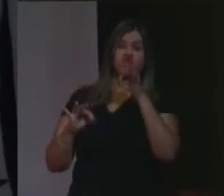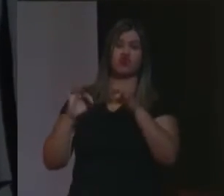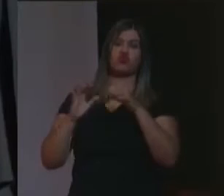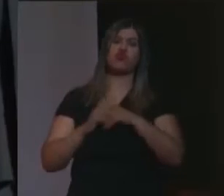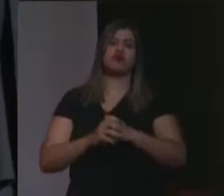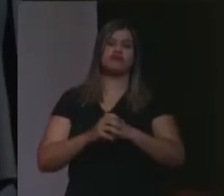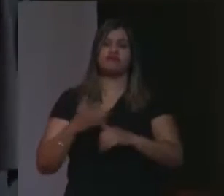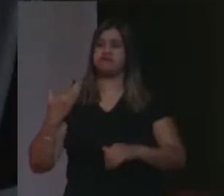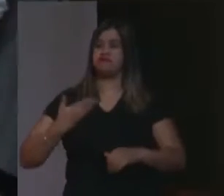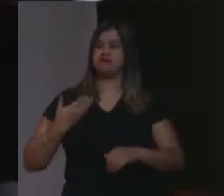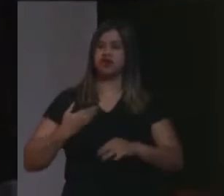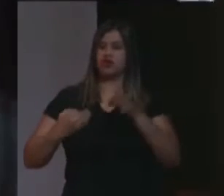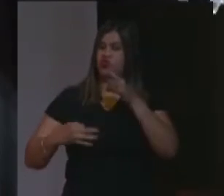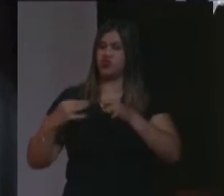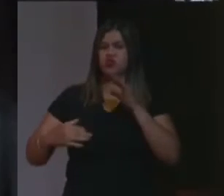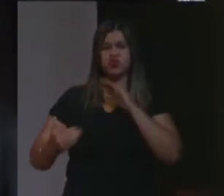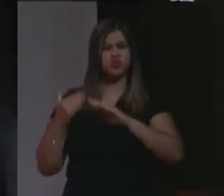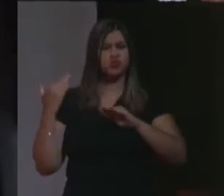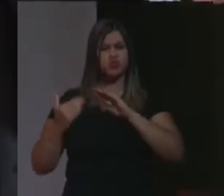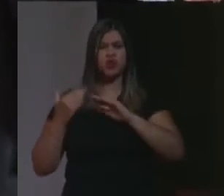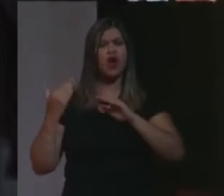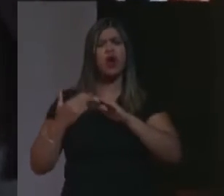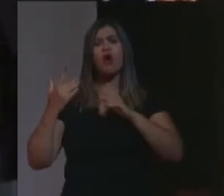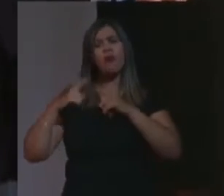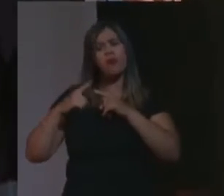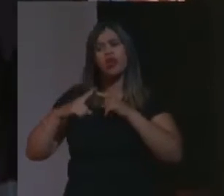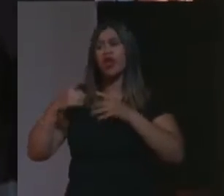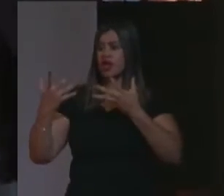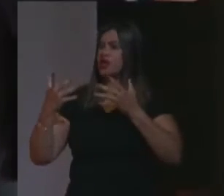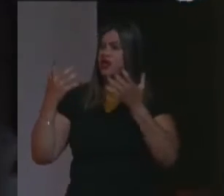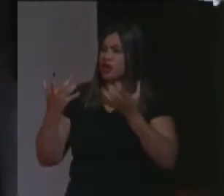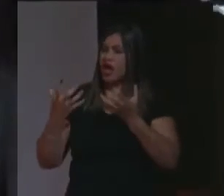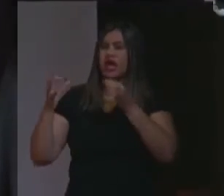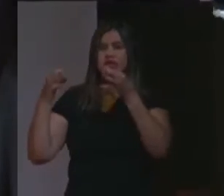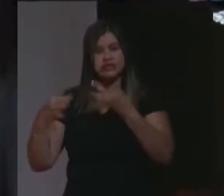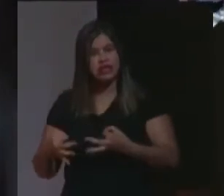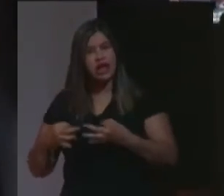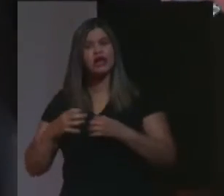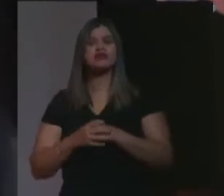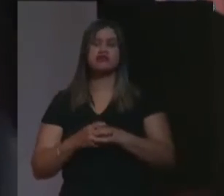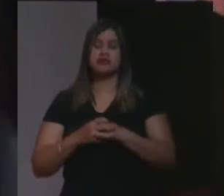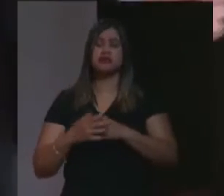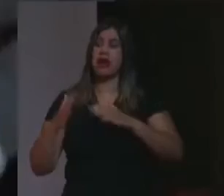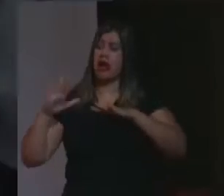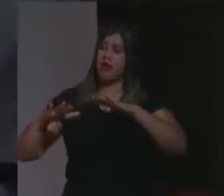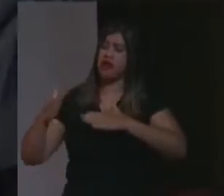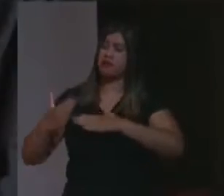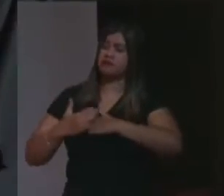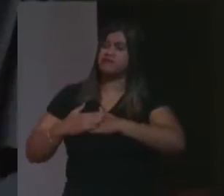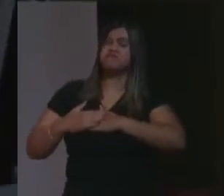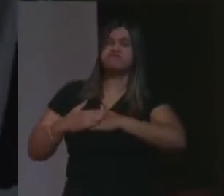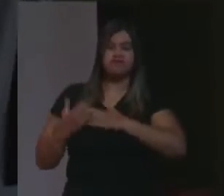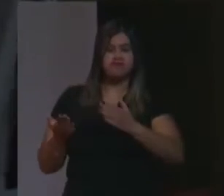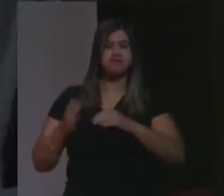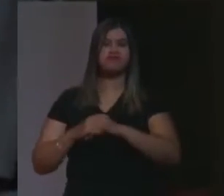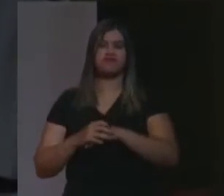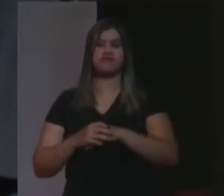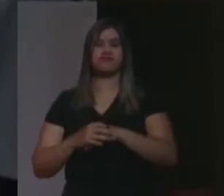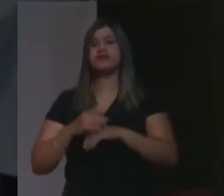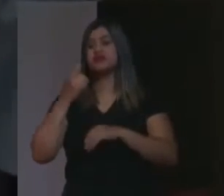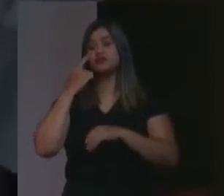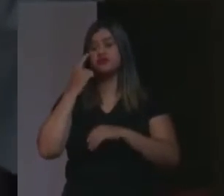nossos amigos. Porque com os nossos amigos nós tendemos a ser justos, talvez até benevolentes. Nós medimos o grau